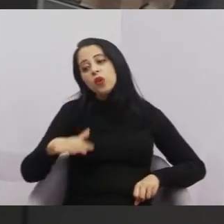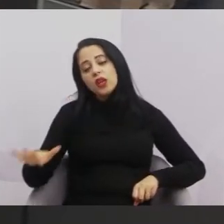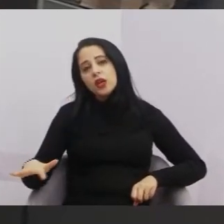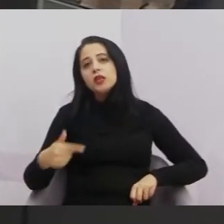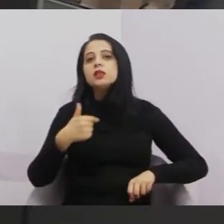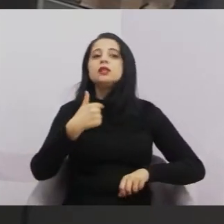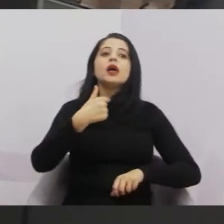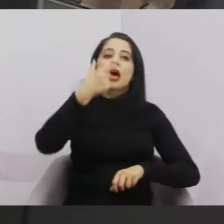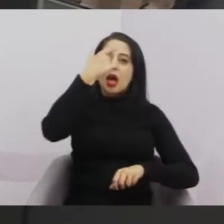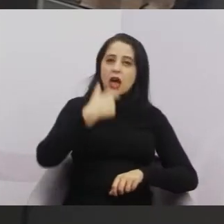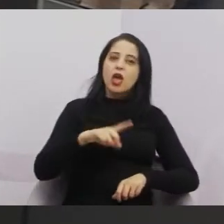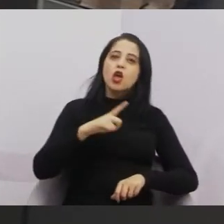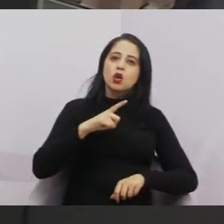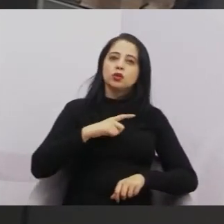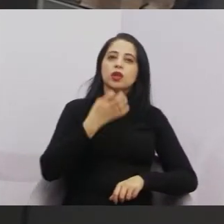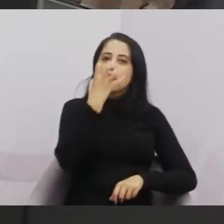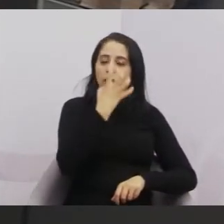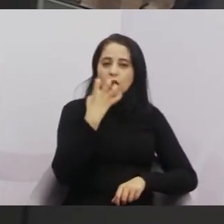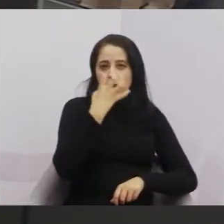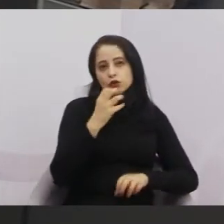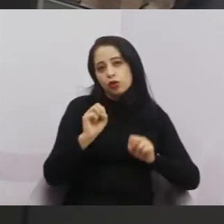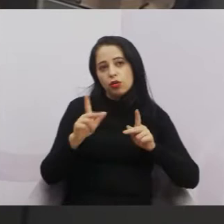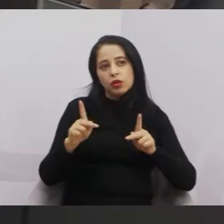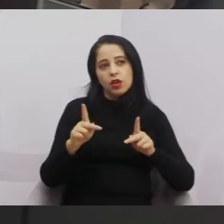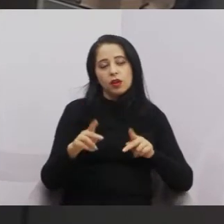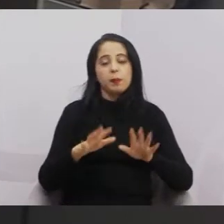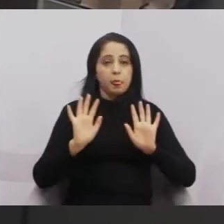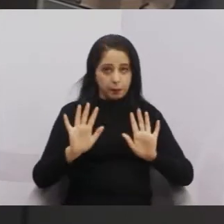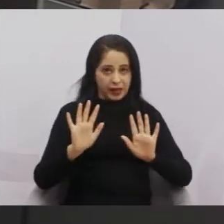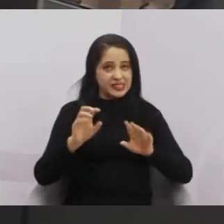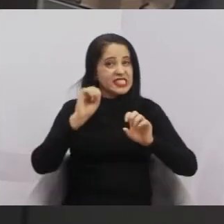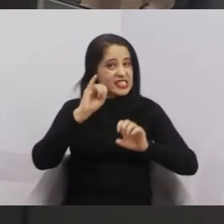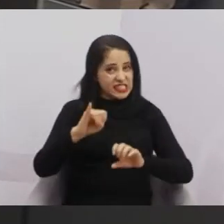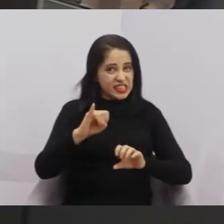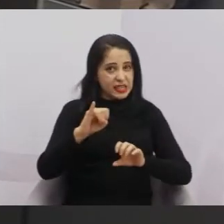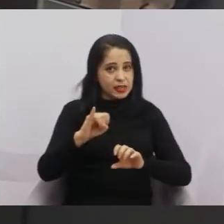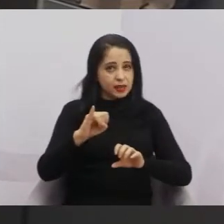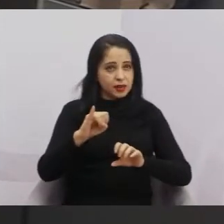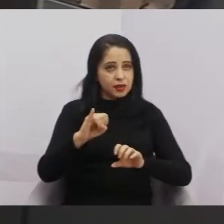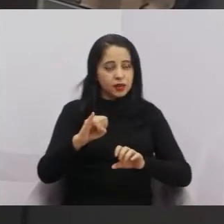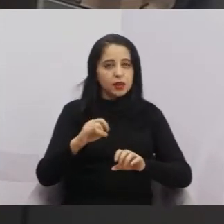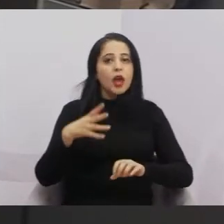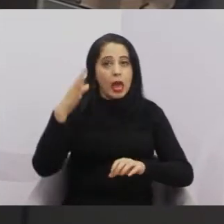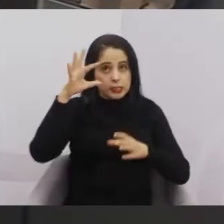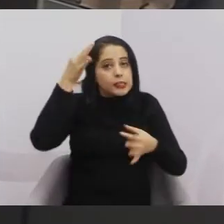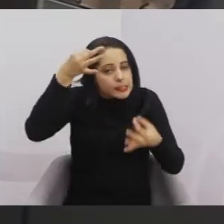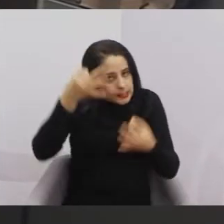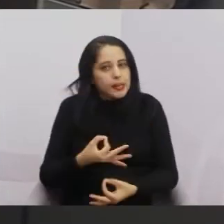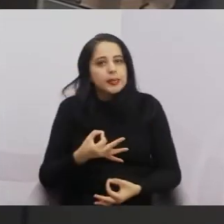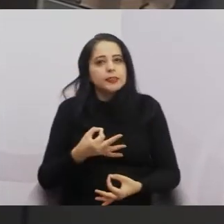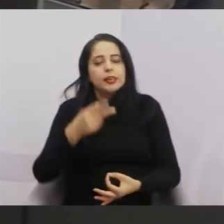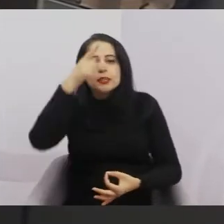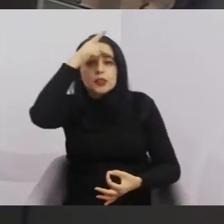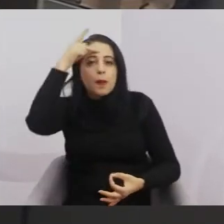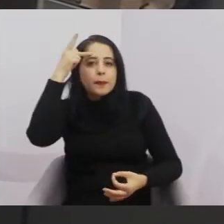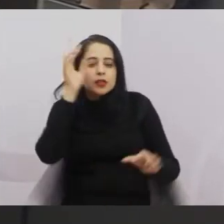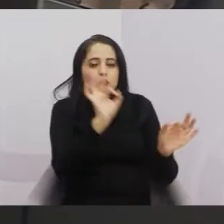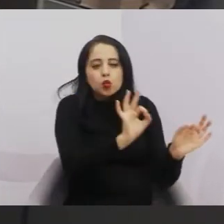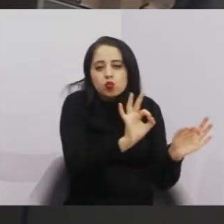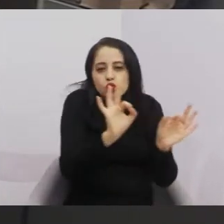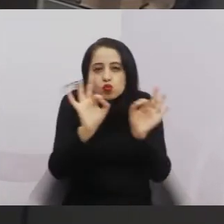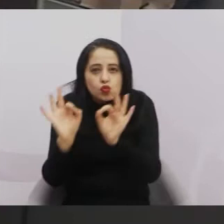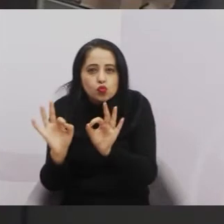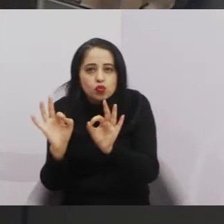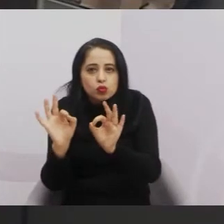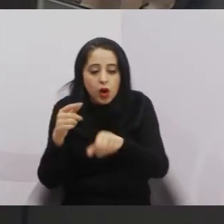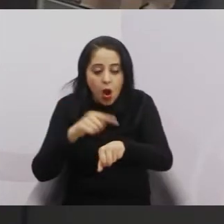entendeu? Então, se mudasse alguma coisa, se eu soubesse que está todo mundo assistindo nesse horário, eu ficaria, não tem problema nenhum.